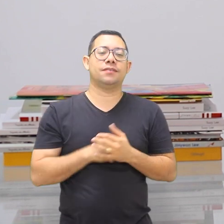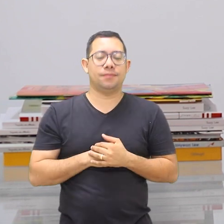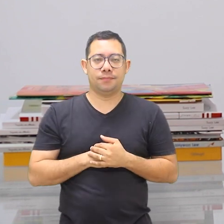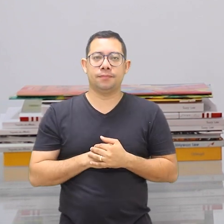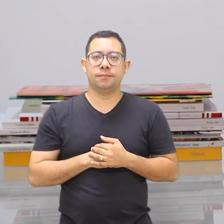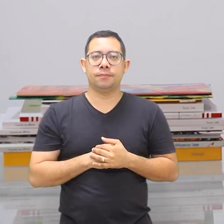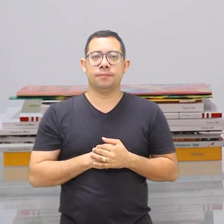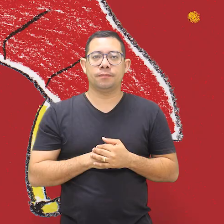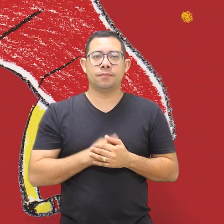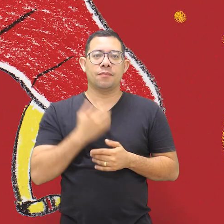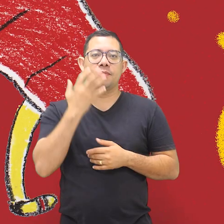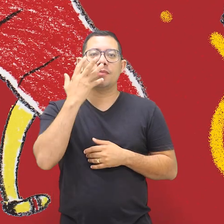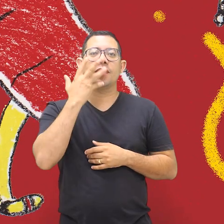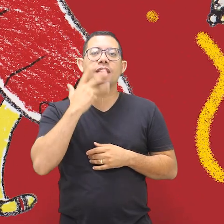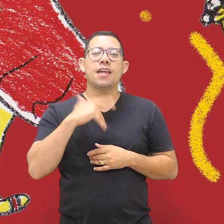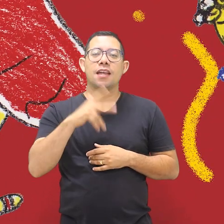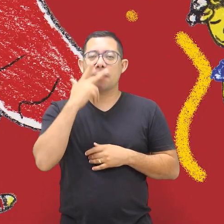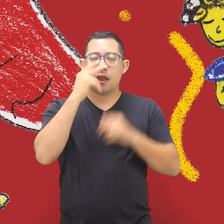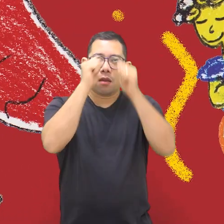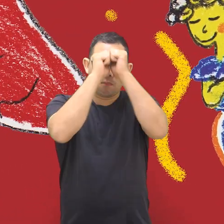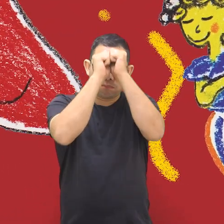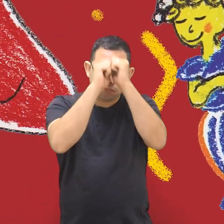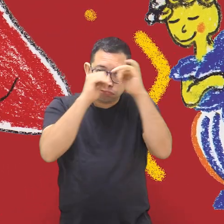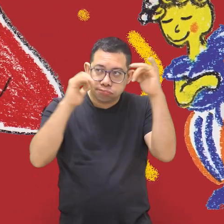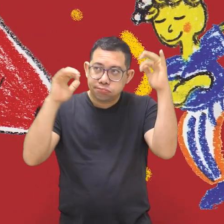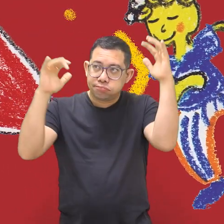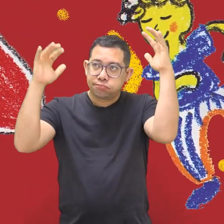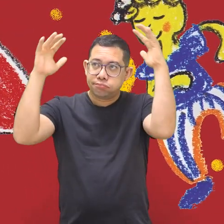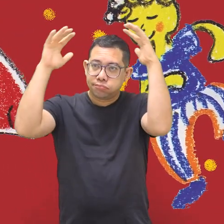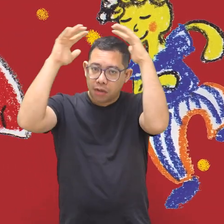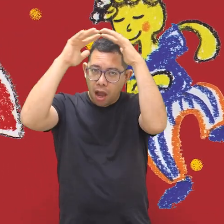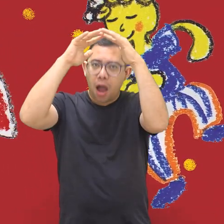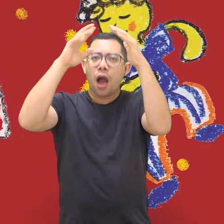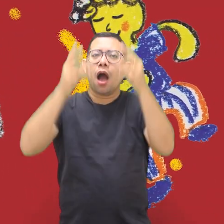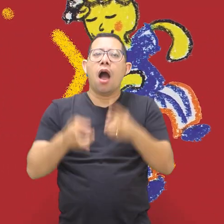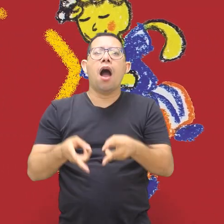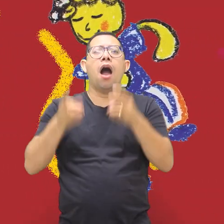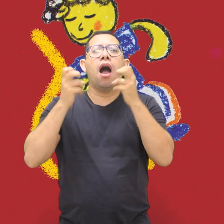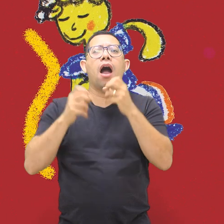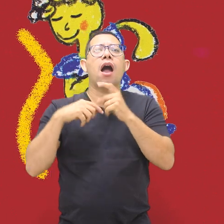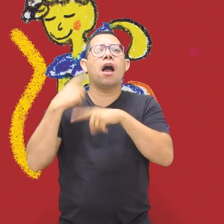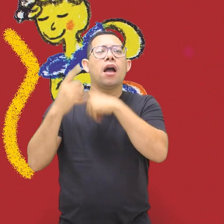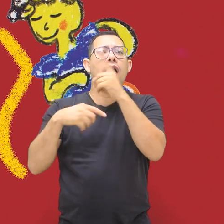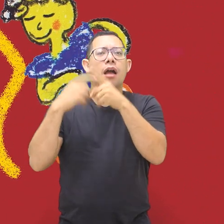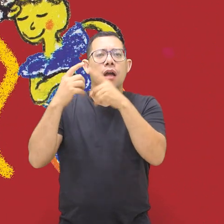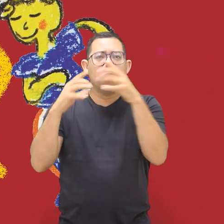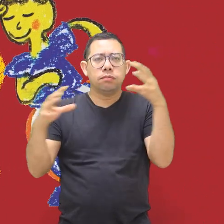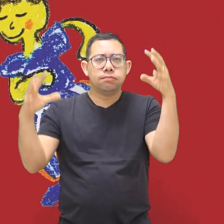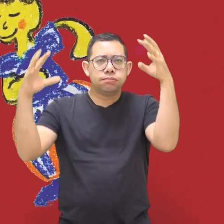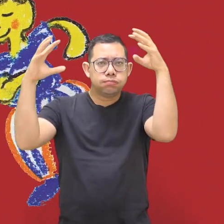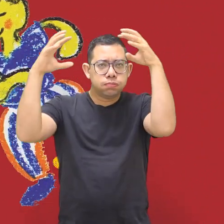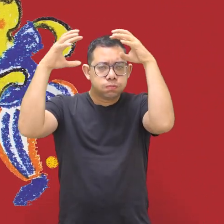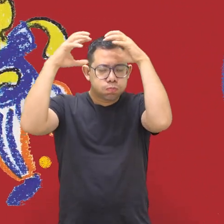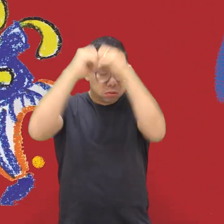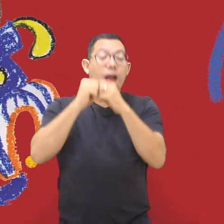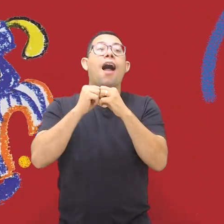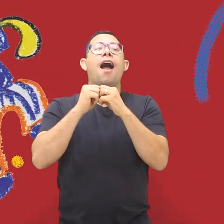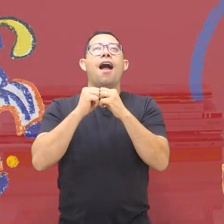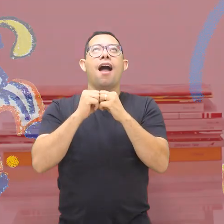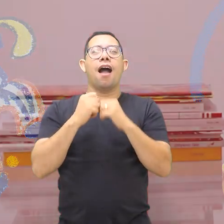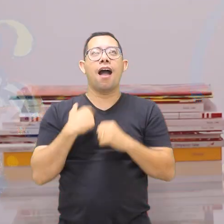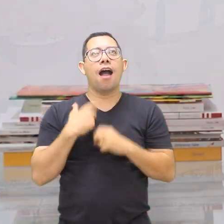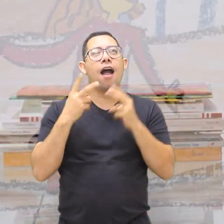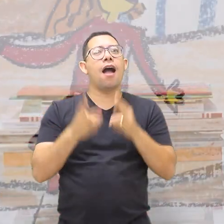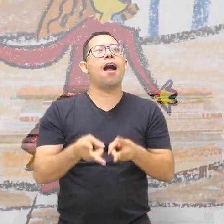festa. Quando essa criança volta para a sua realidade, estão todos dançando e curtindo aquele momento. A criança, então, é